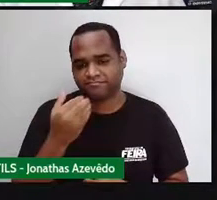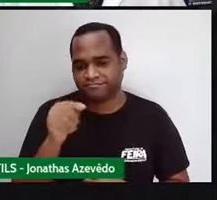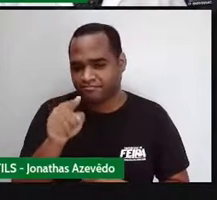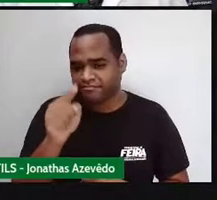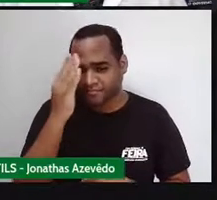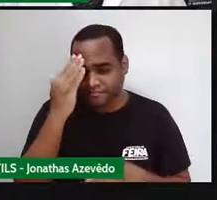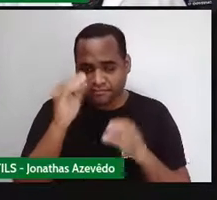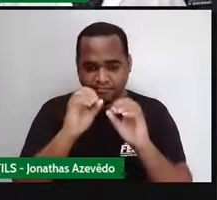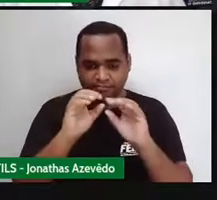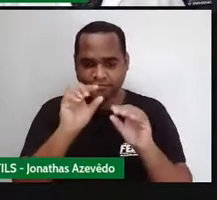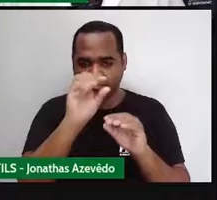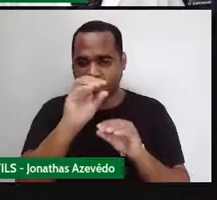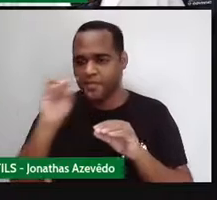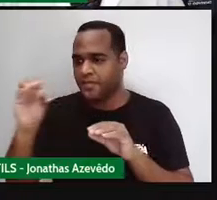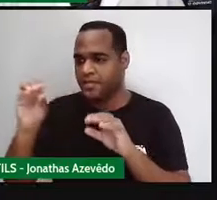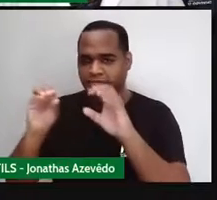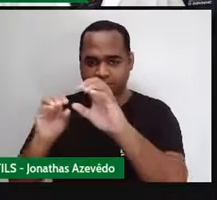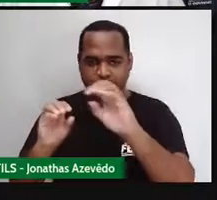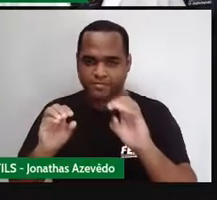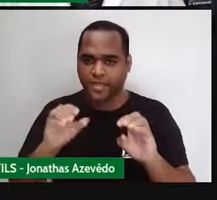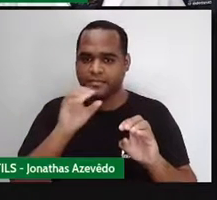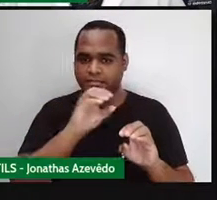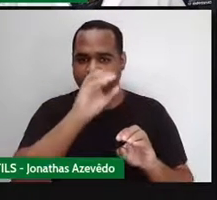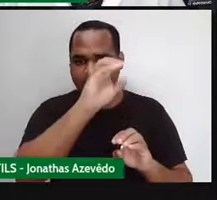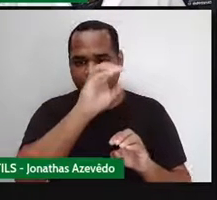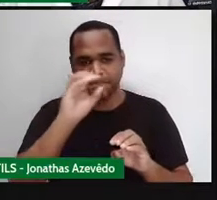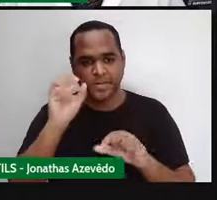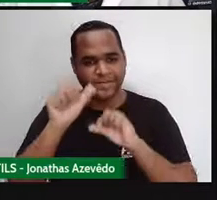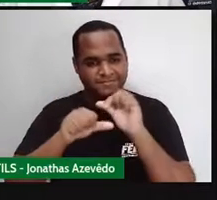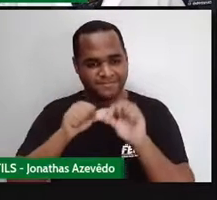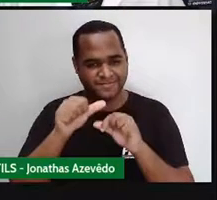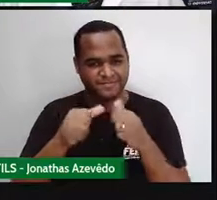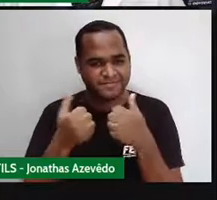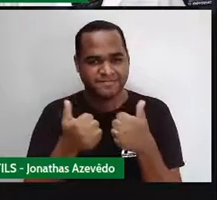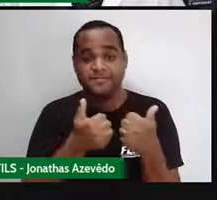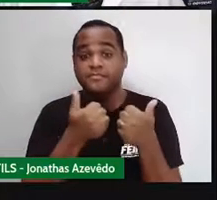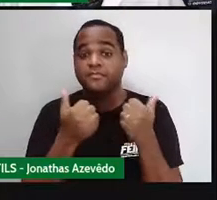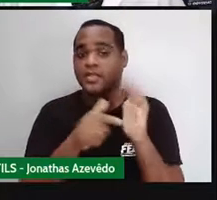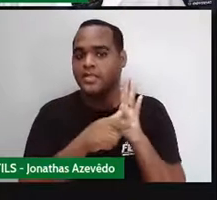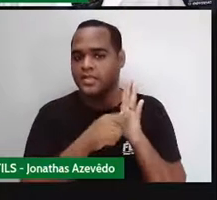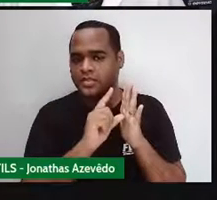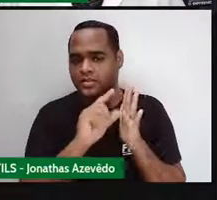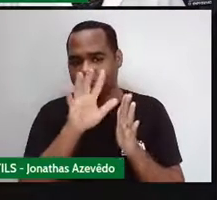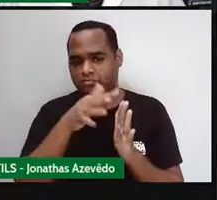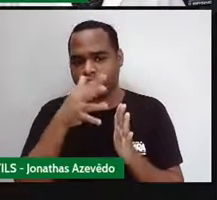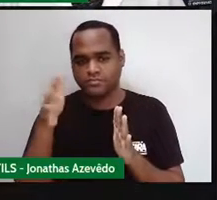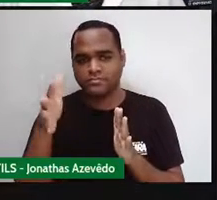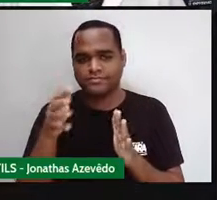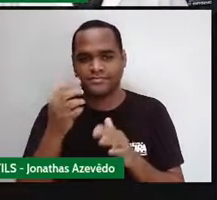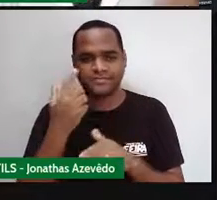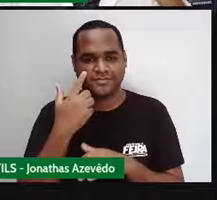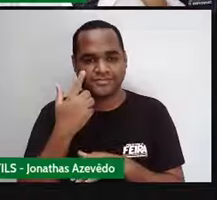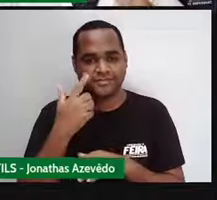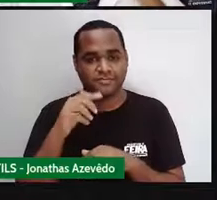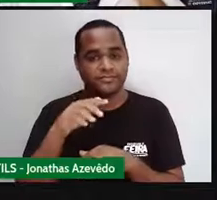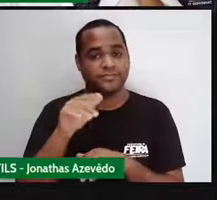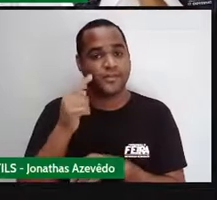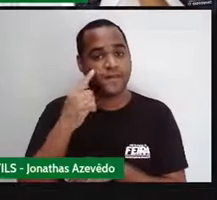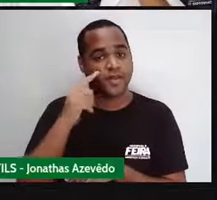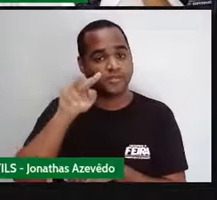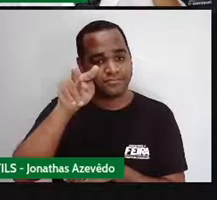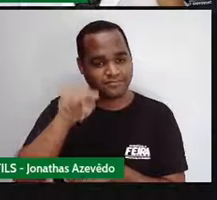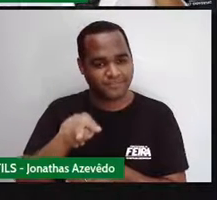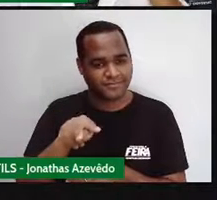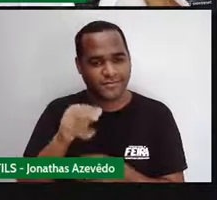gente mexer nas figuras. Certo? Mas antes da malha, olha só. Leia